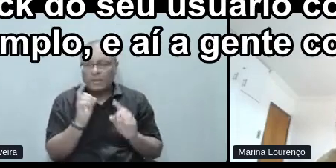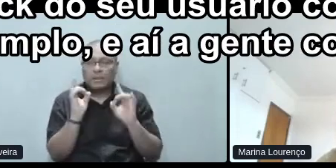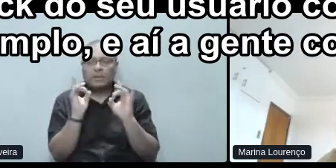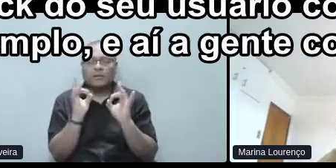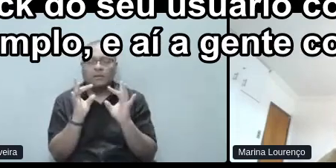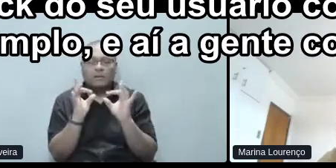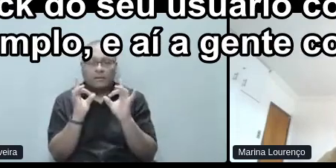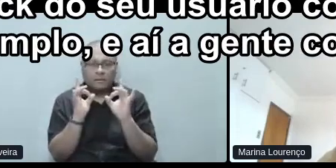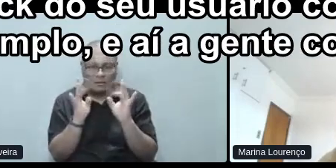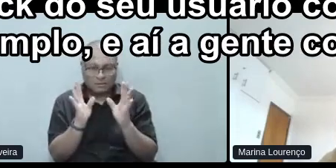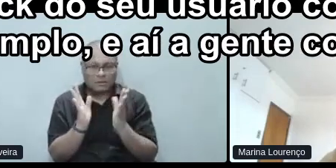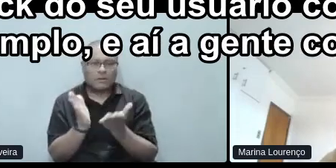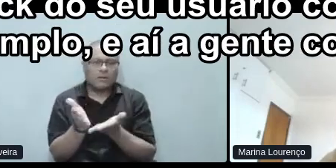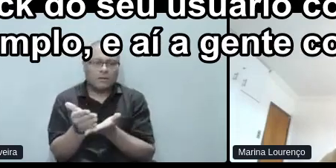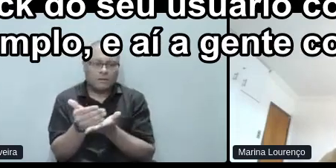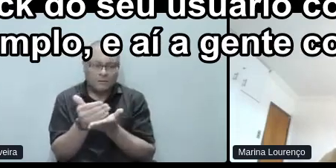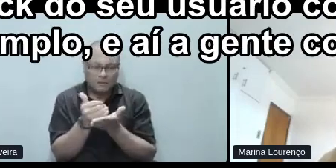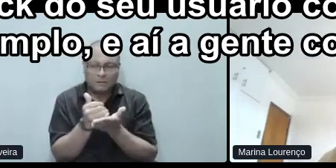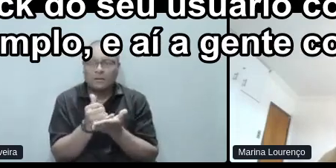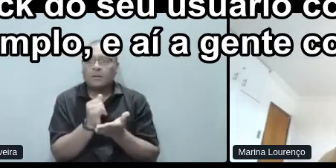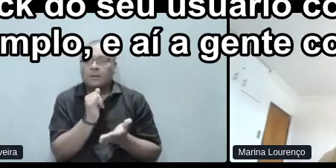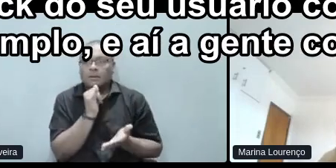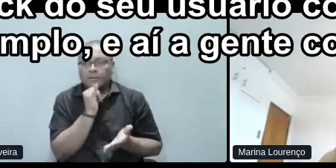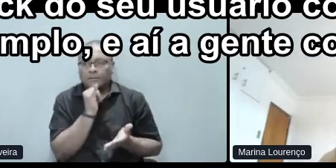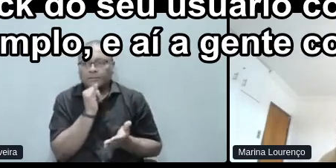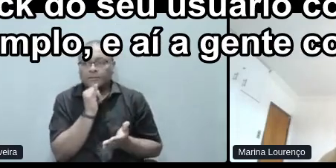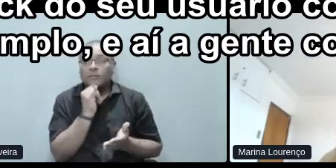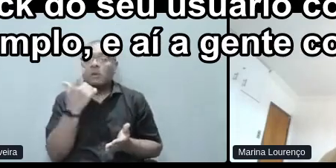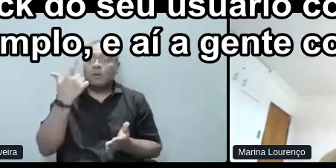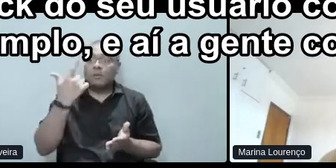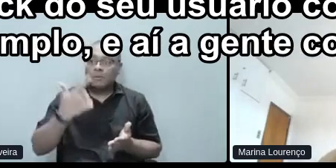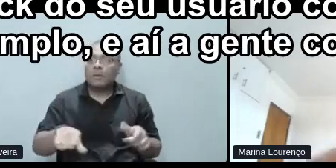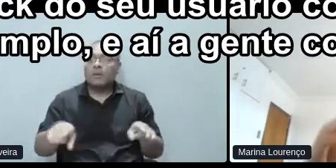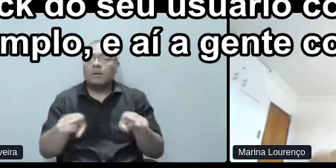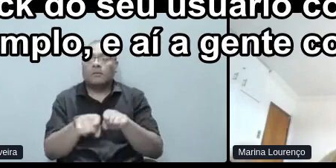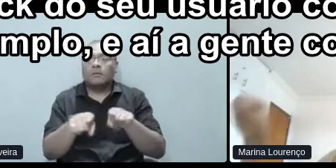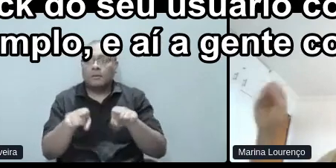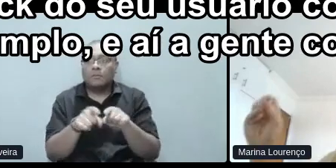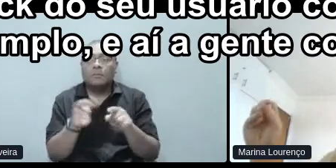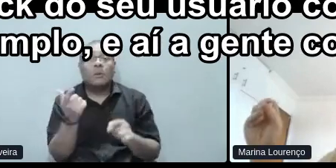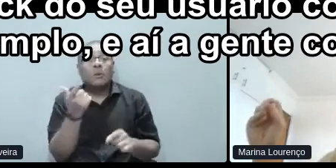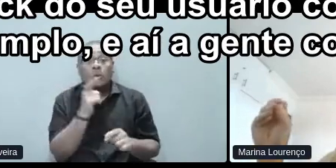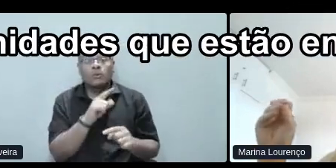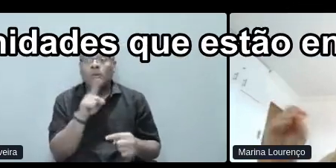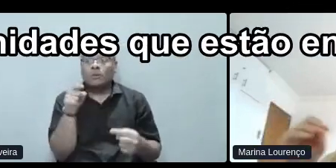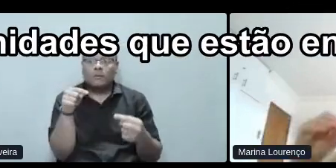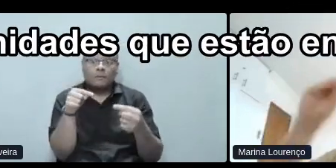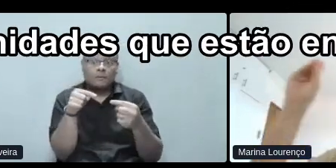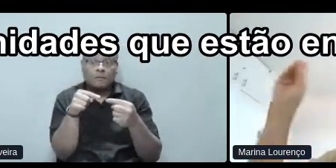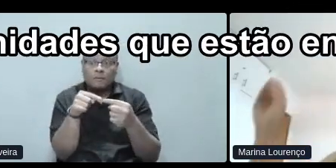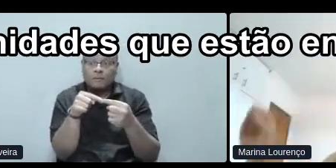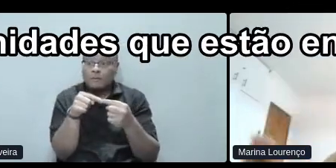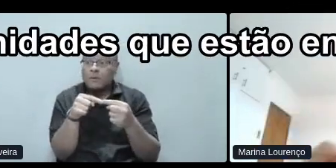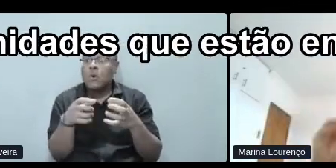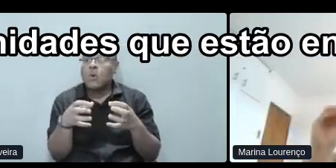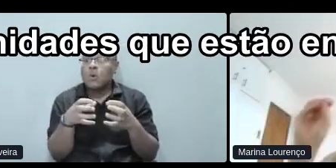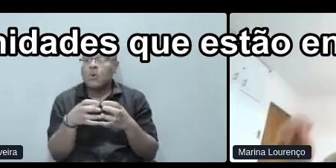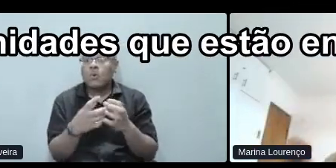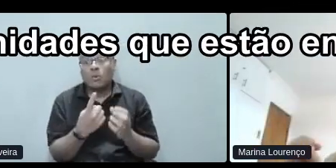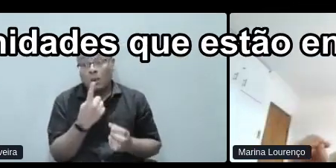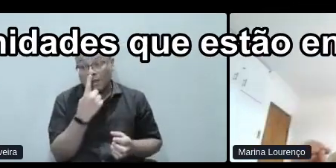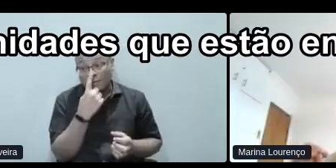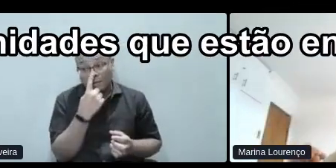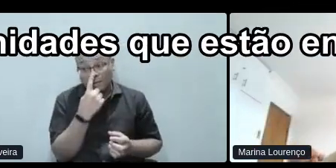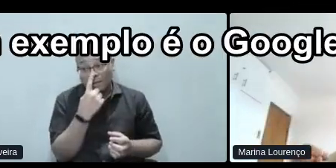do teu usuário com deficiência, por exemplo. E aí, ele, a gente consegue atingir, né, os grupos de afinidades que está